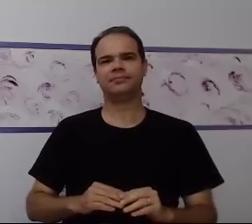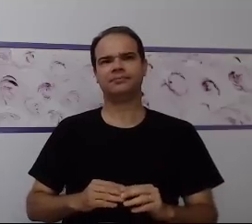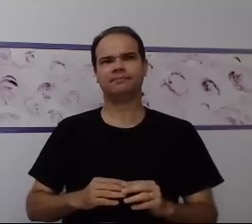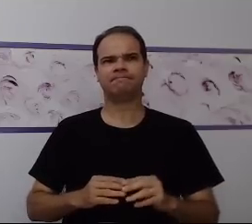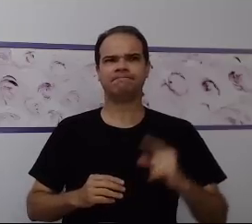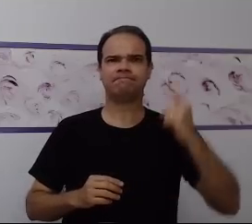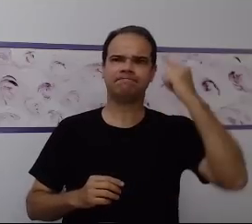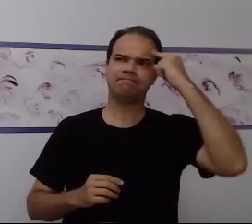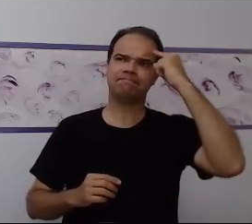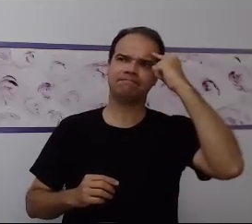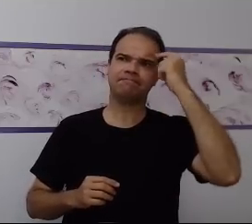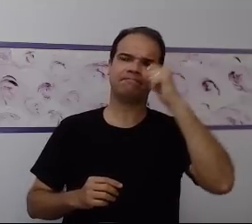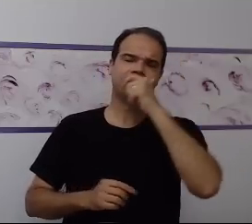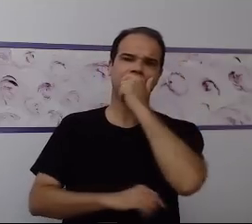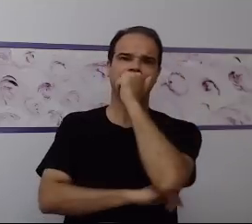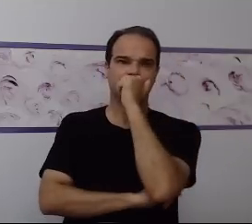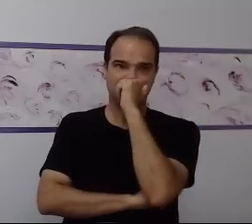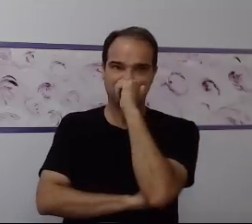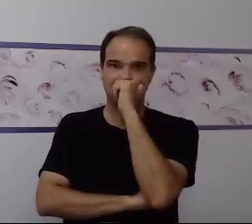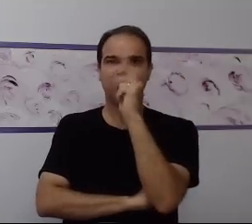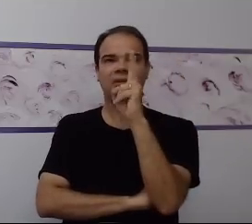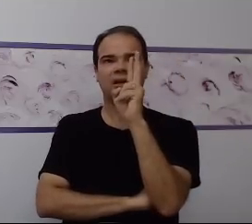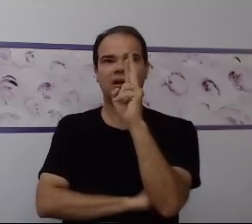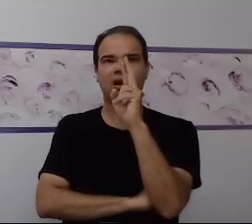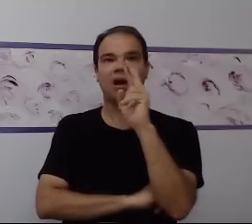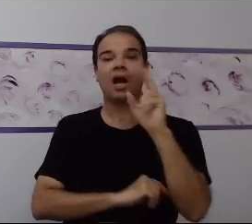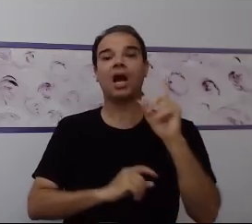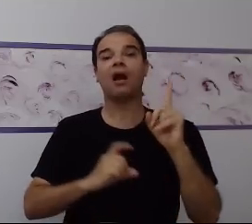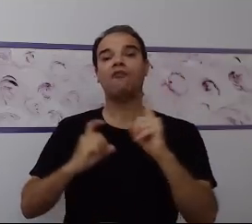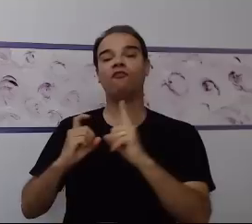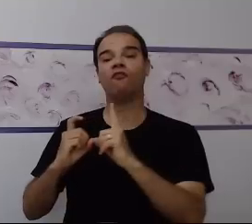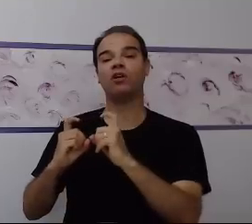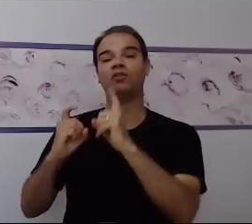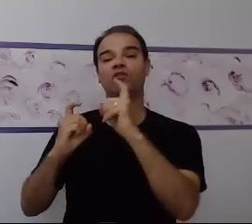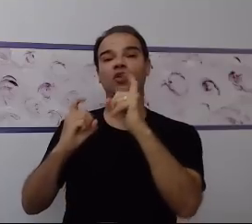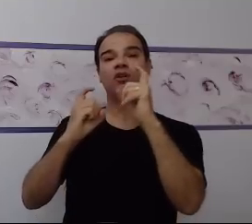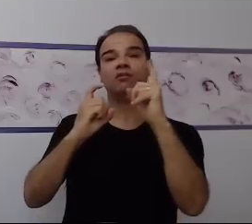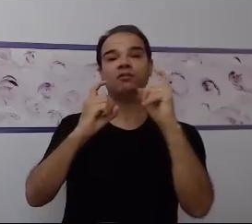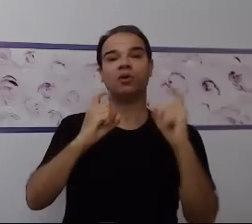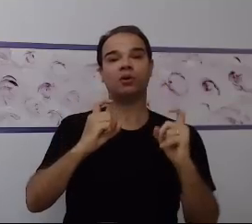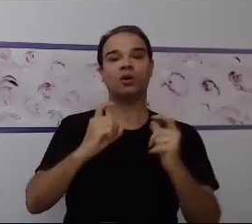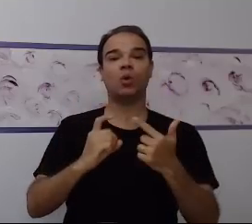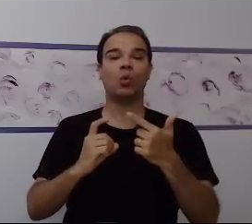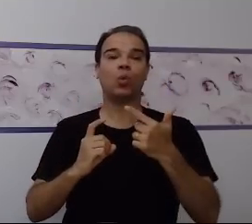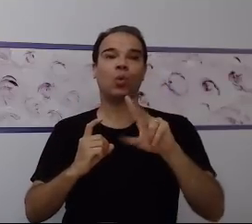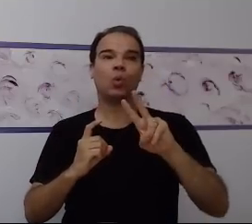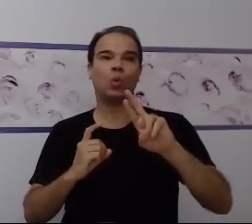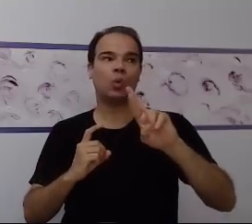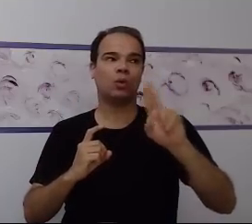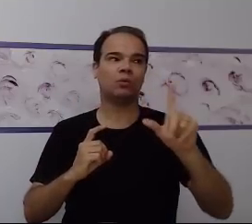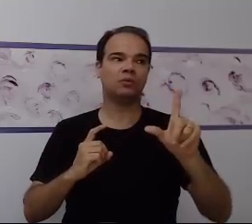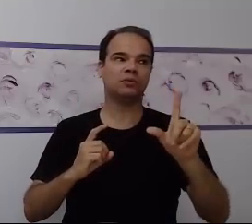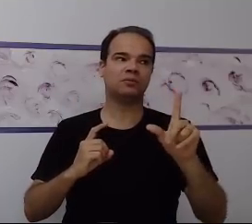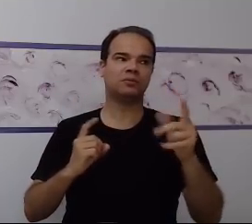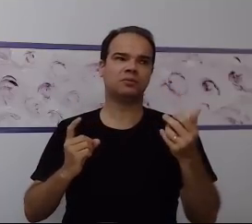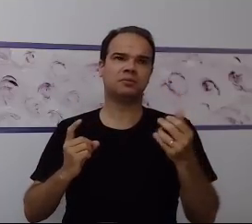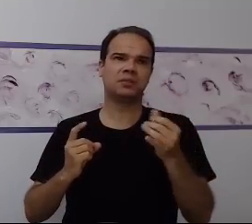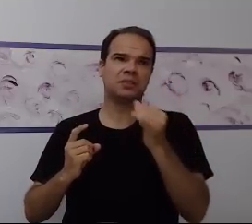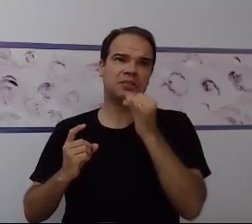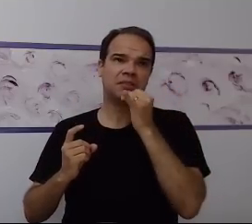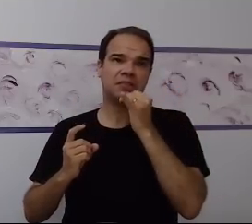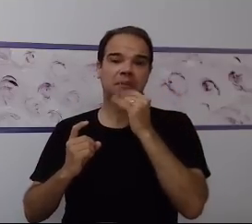eu busco, por exemplo, um recurso visual, mas eu busco dentro de um estereótipo, de um